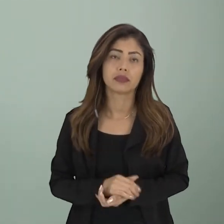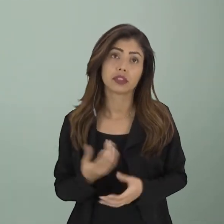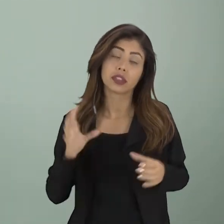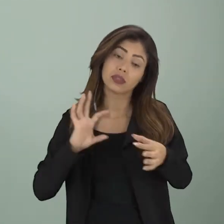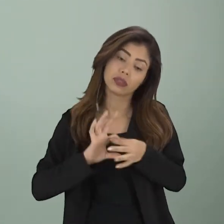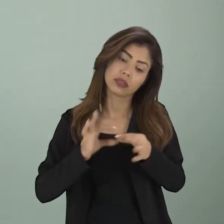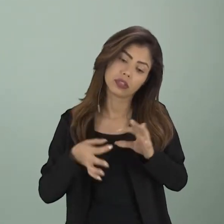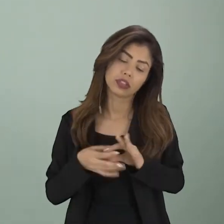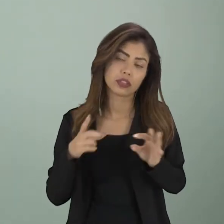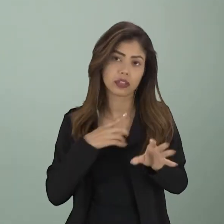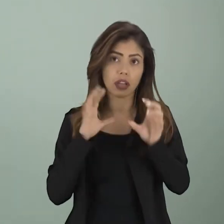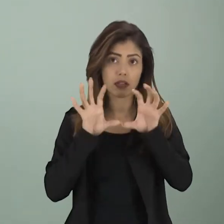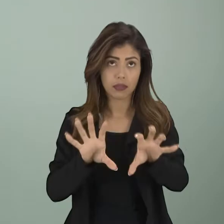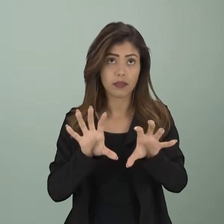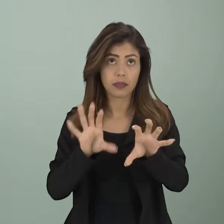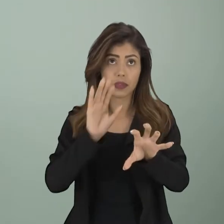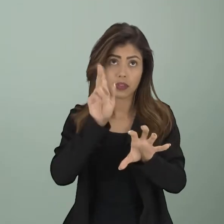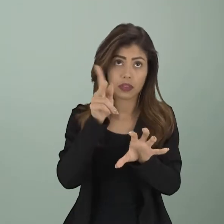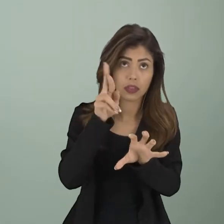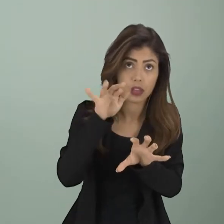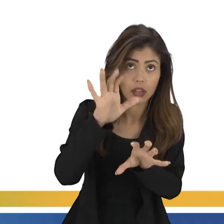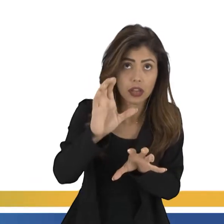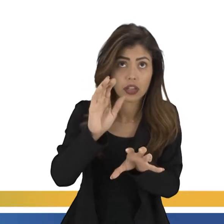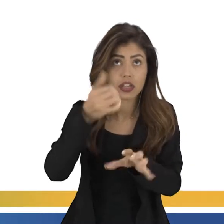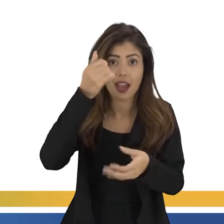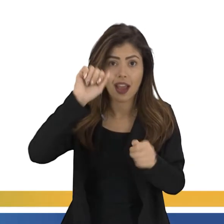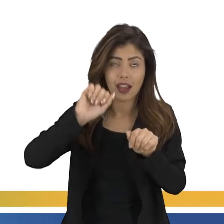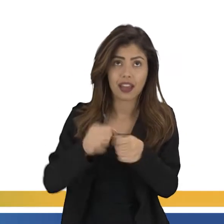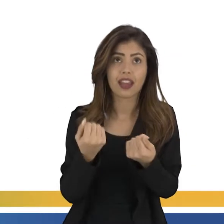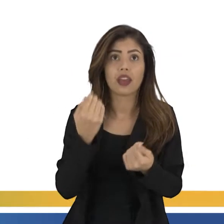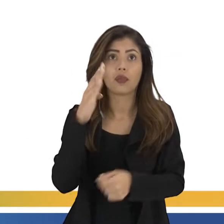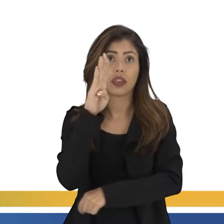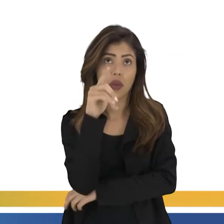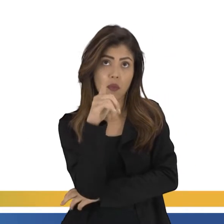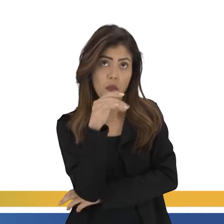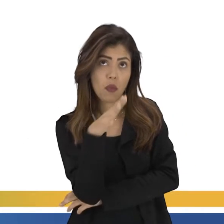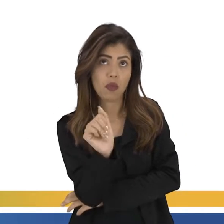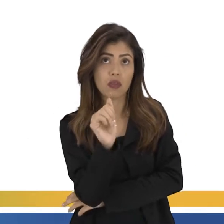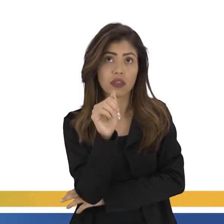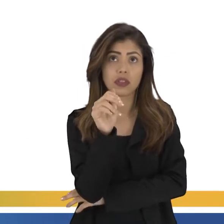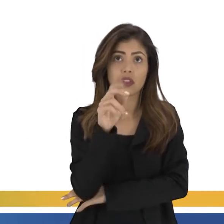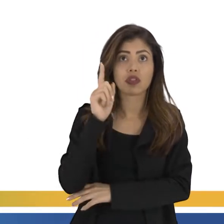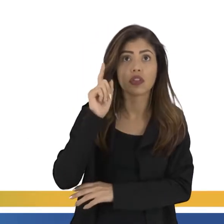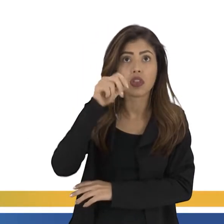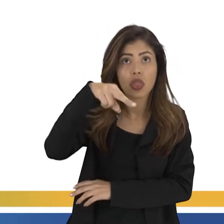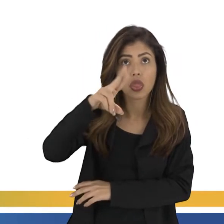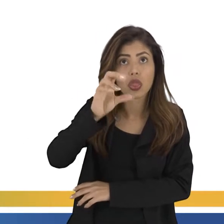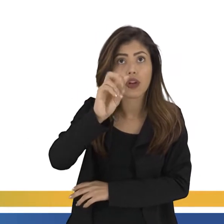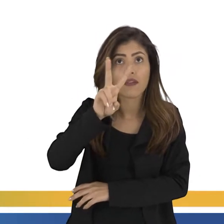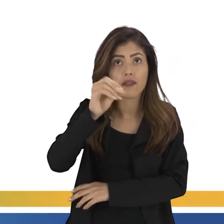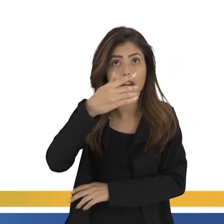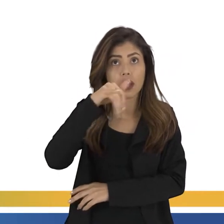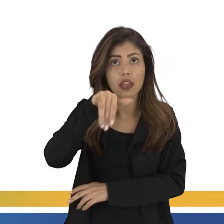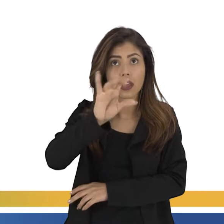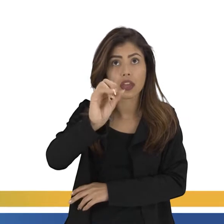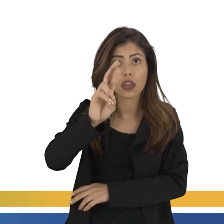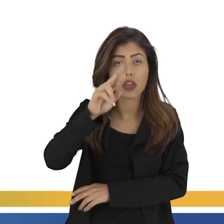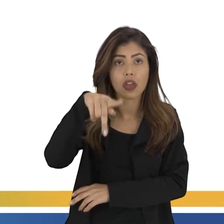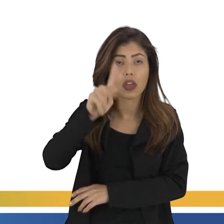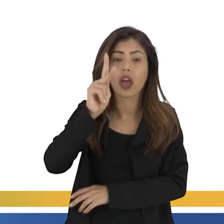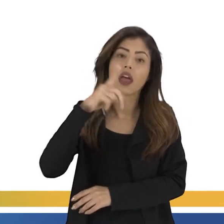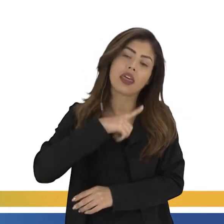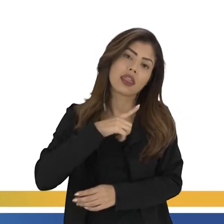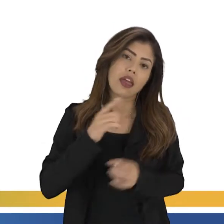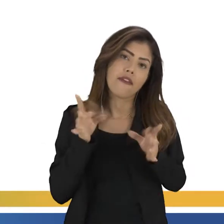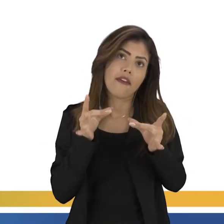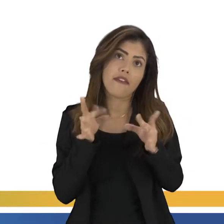contexto, a gente tem um crash, né? A quebra da Bolsa de Nova York. As pessoas, elas começam a vender as ações, né? O